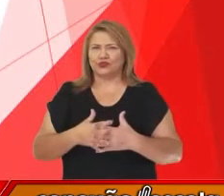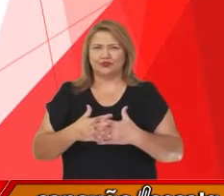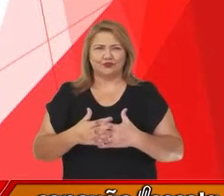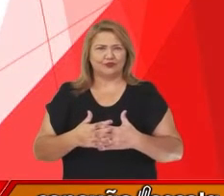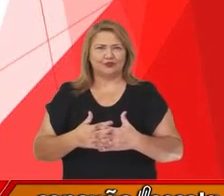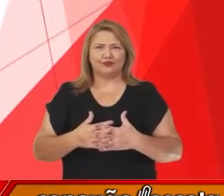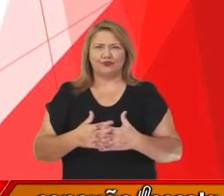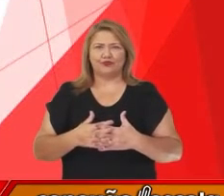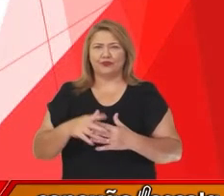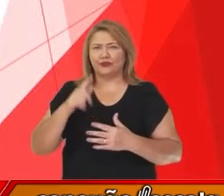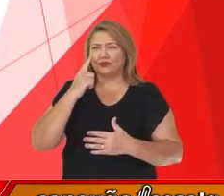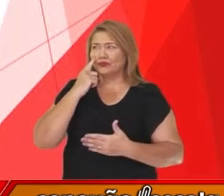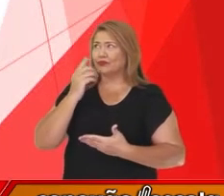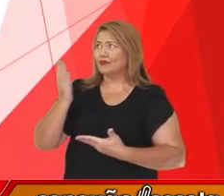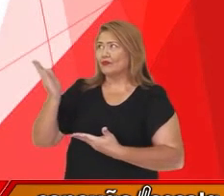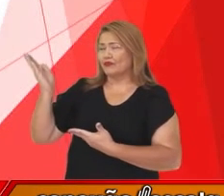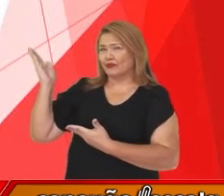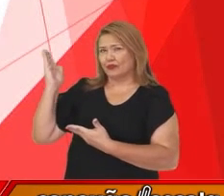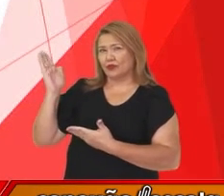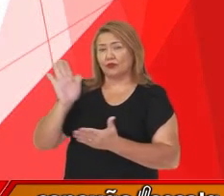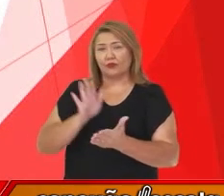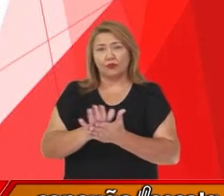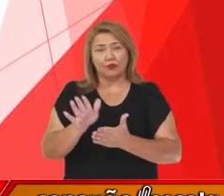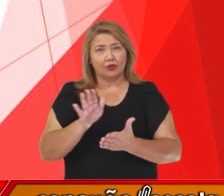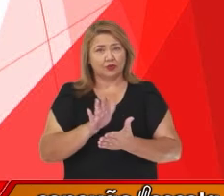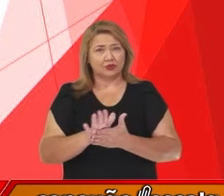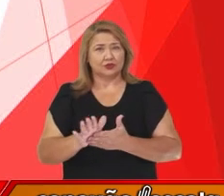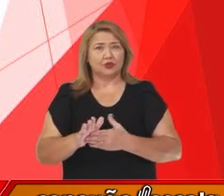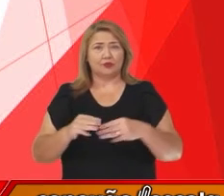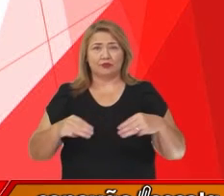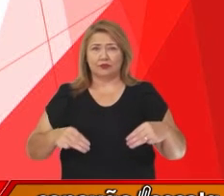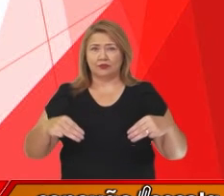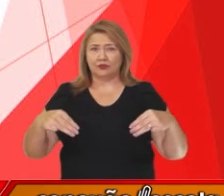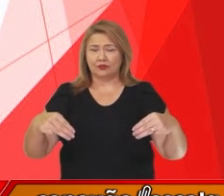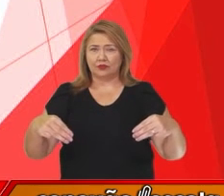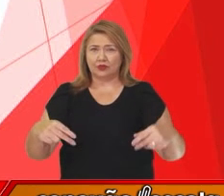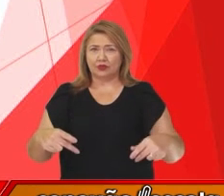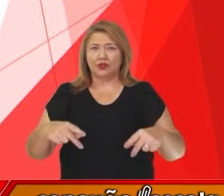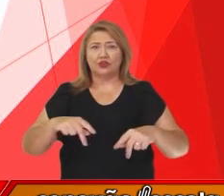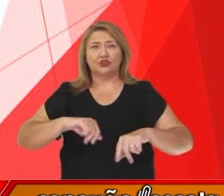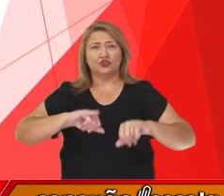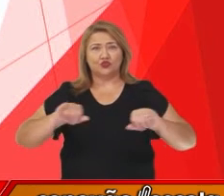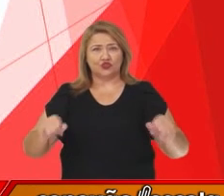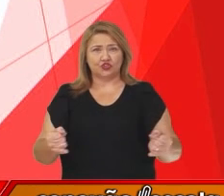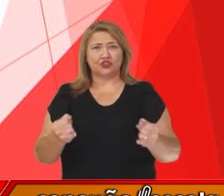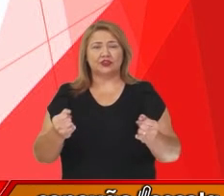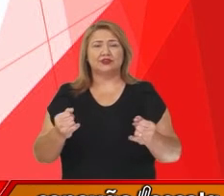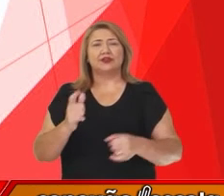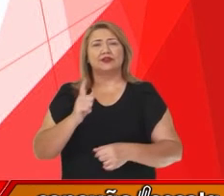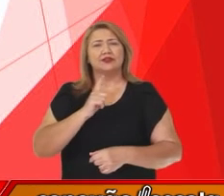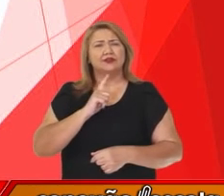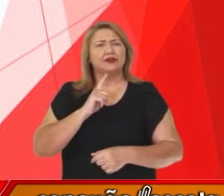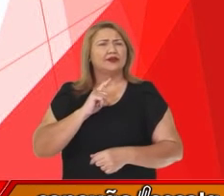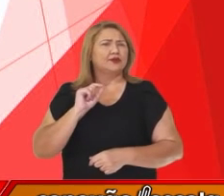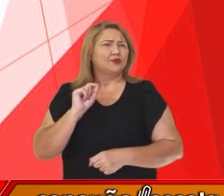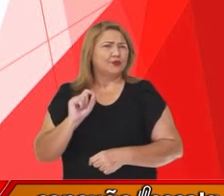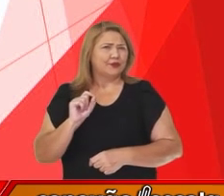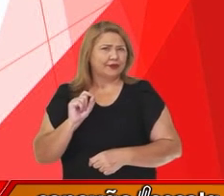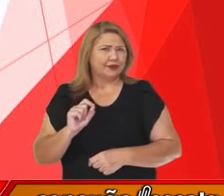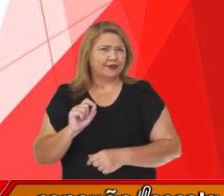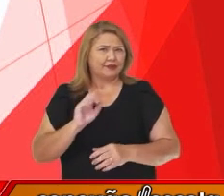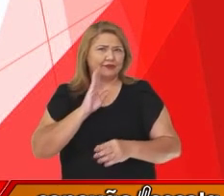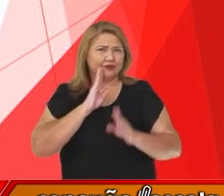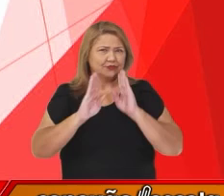Nessa publicação do Ministério da Justiça no Facebook, foi apresentada a seguinte